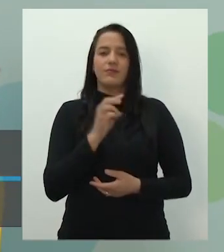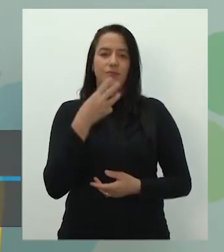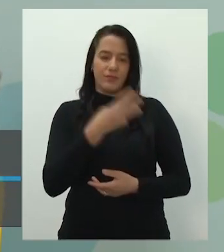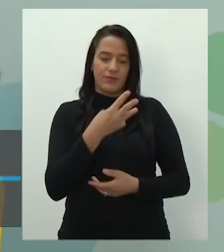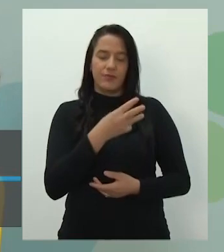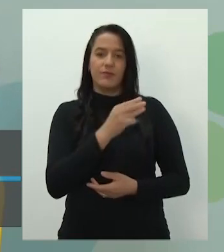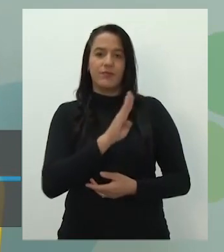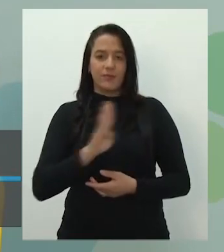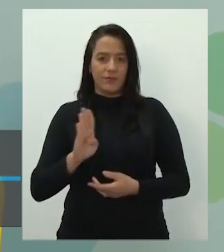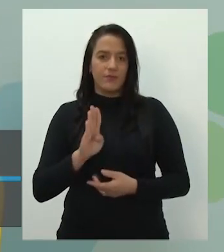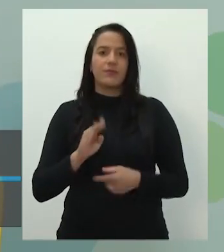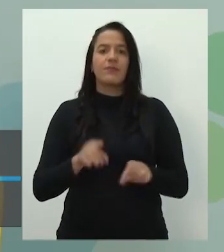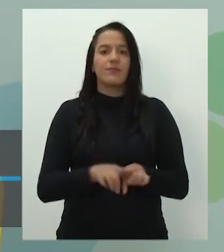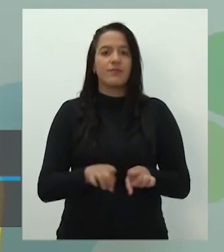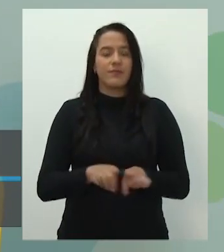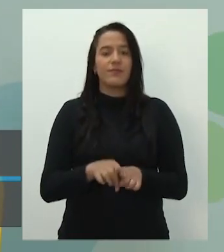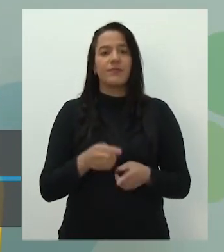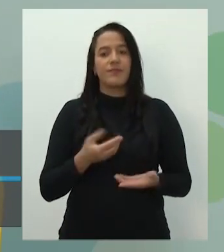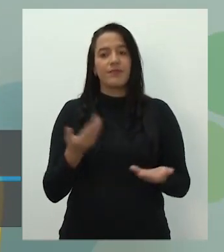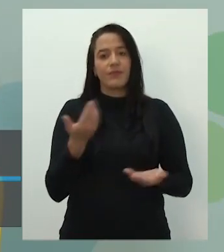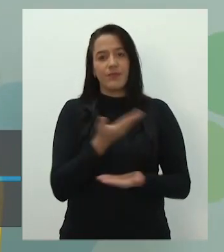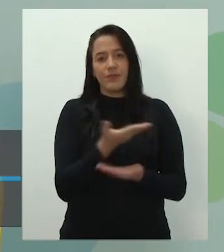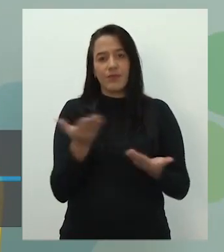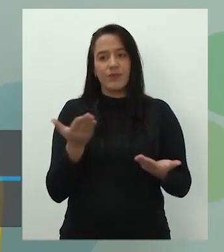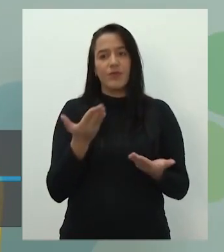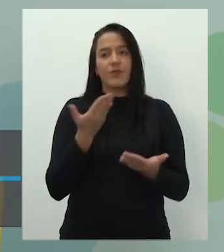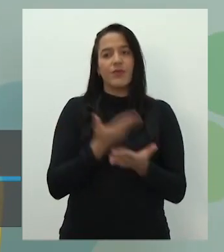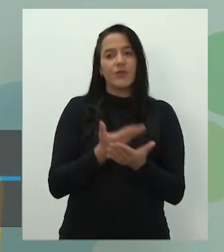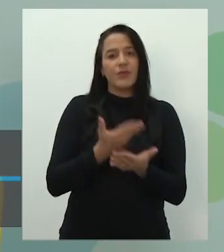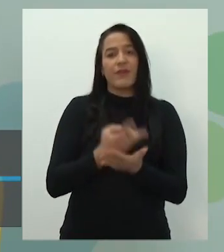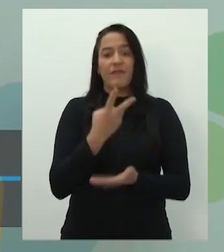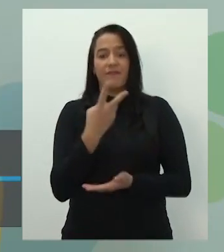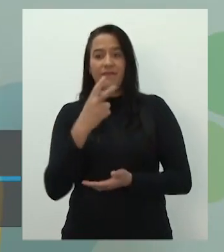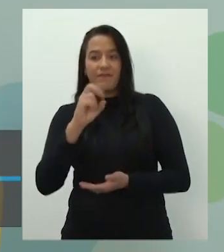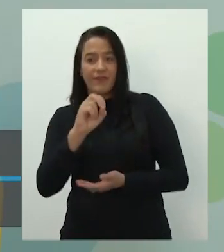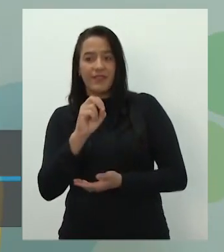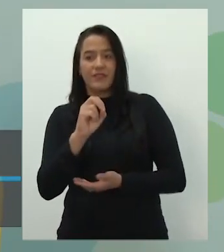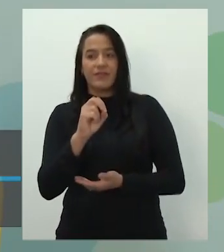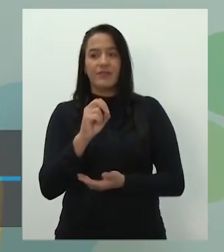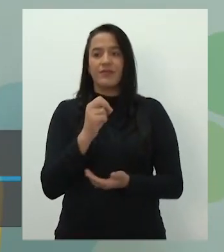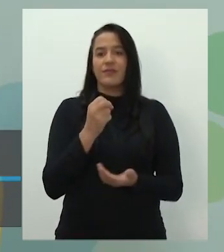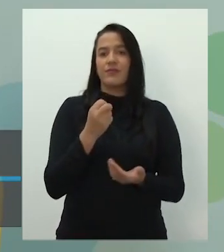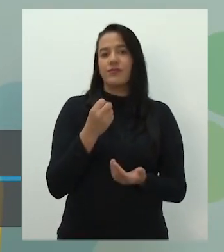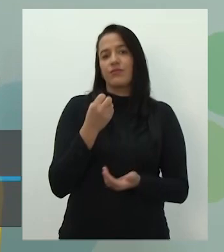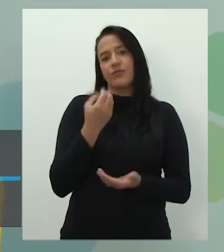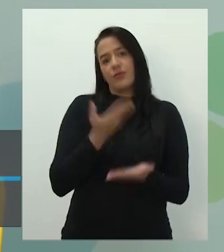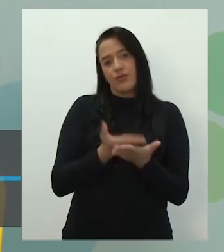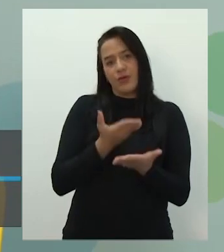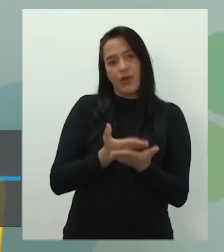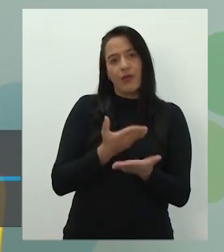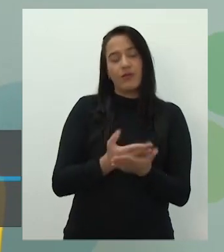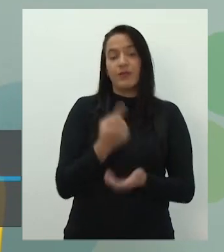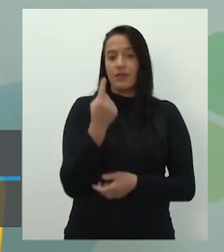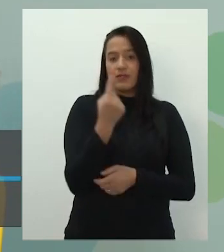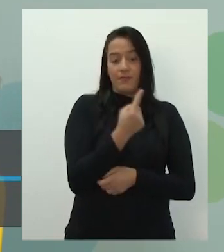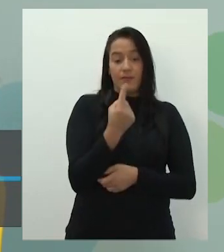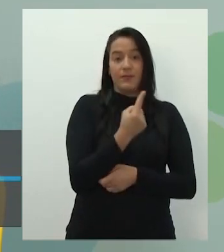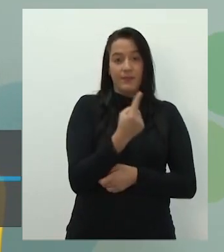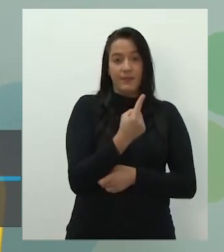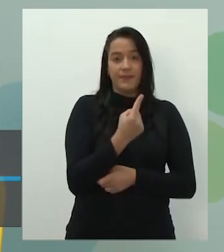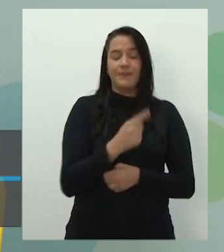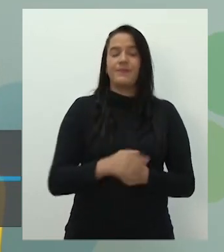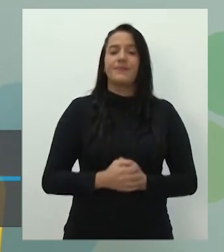parece que vamos ter novamente as nossas 20 aulas, Então, essa a primeira do terceiro bimestre. E nessa primeira,